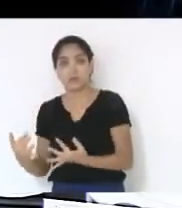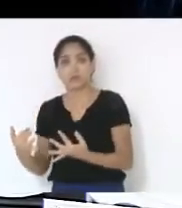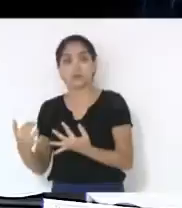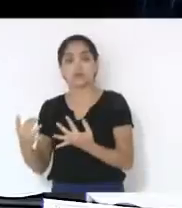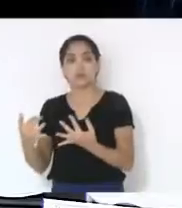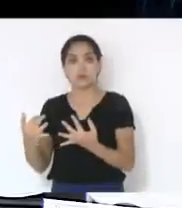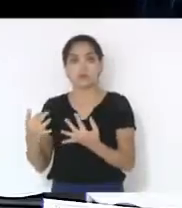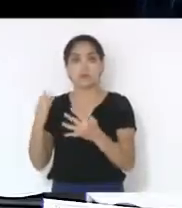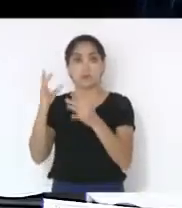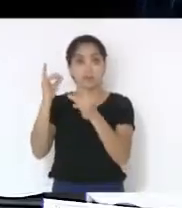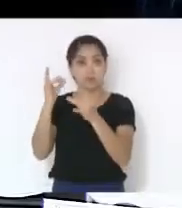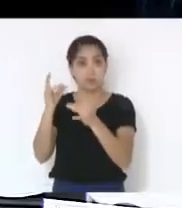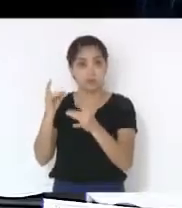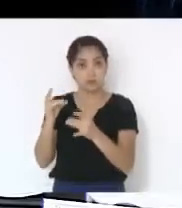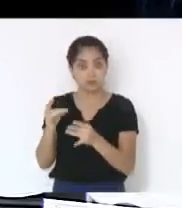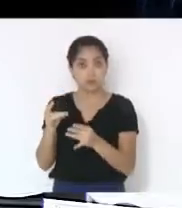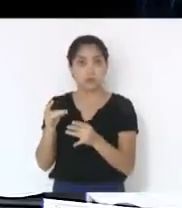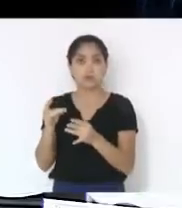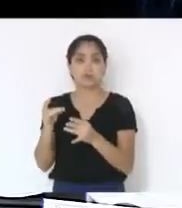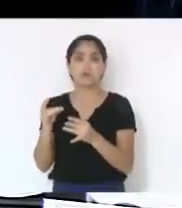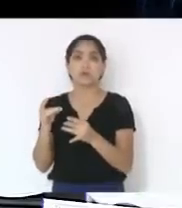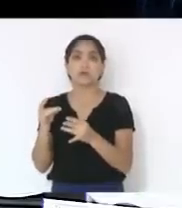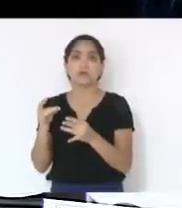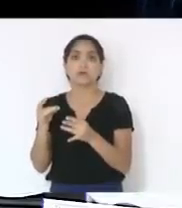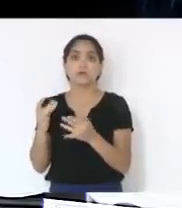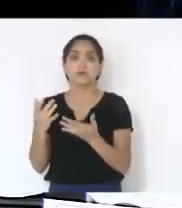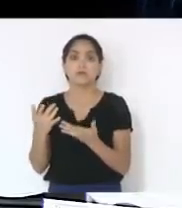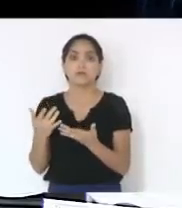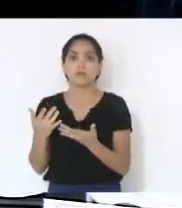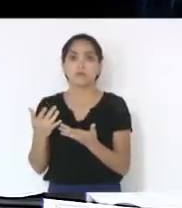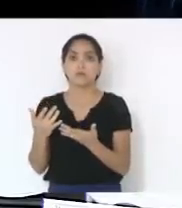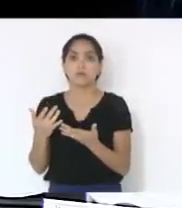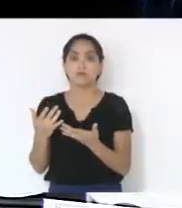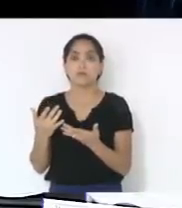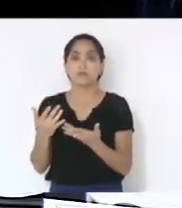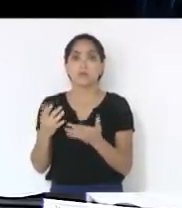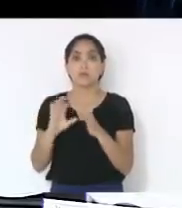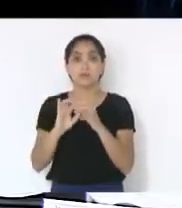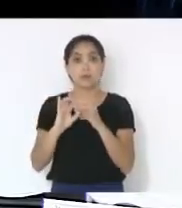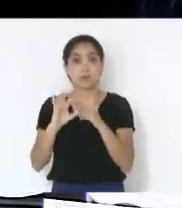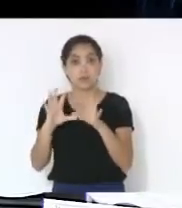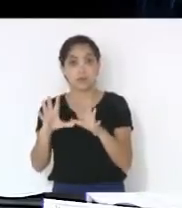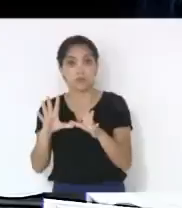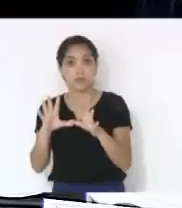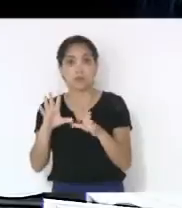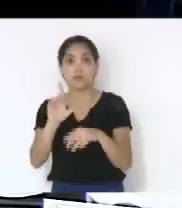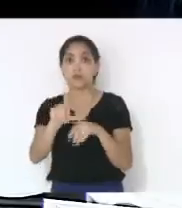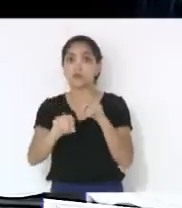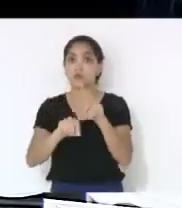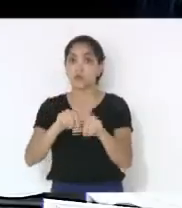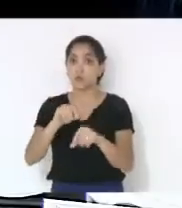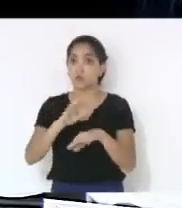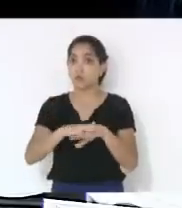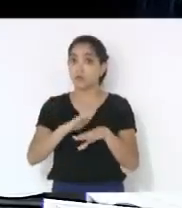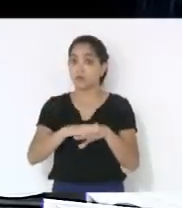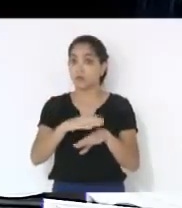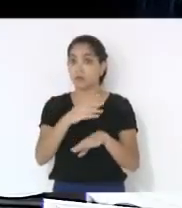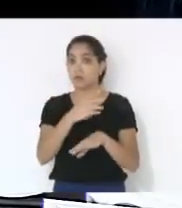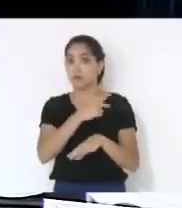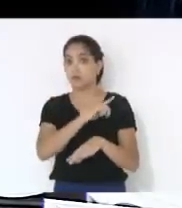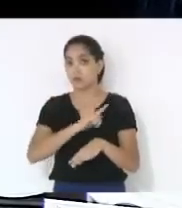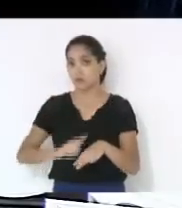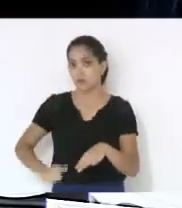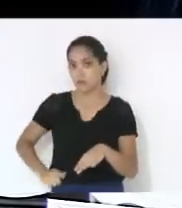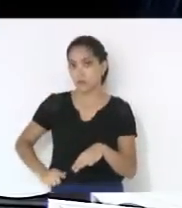específica. A alegação é de que isso é livre escolha do governador. Mas